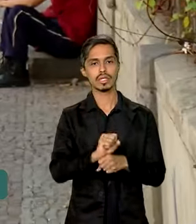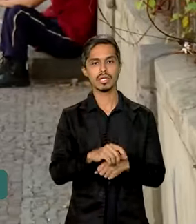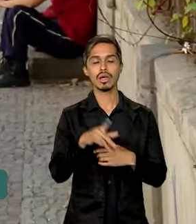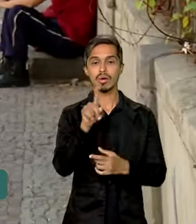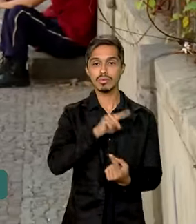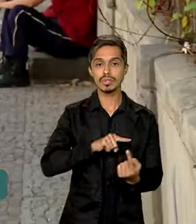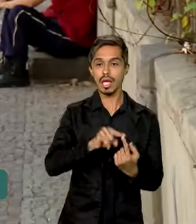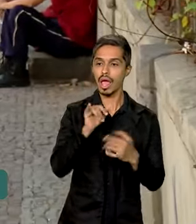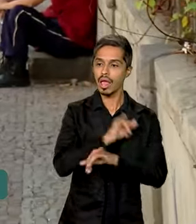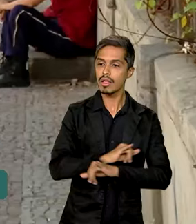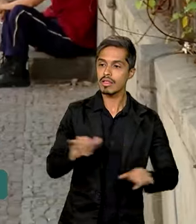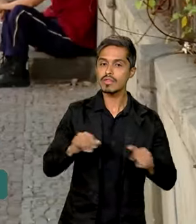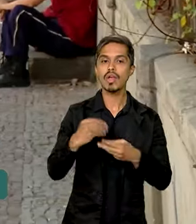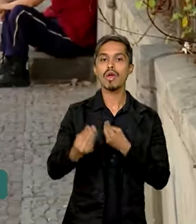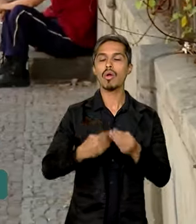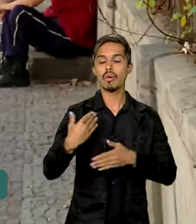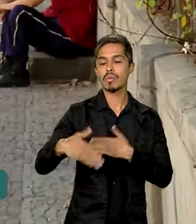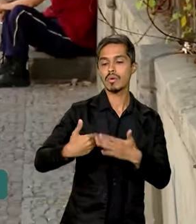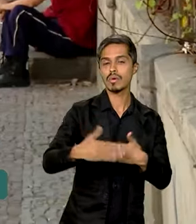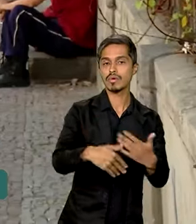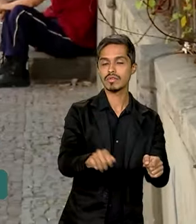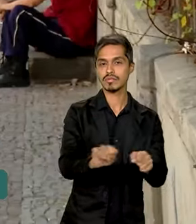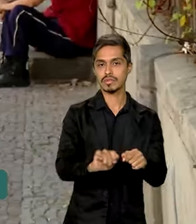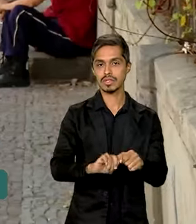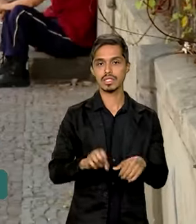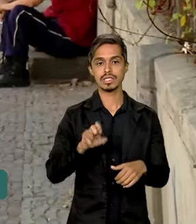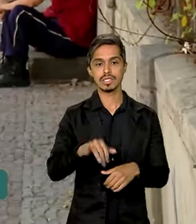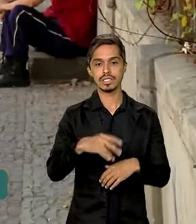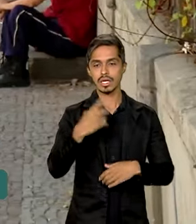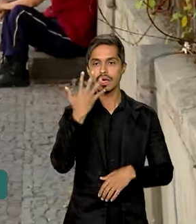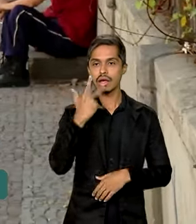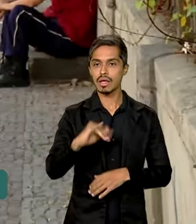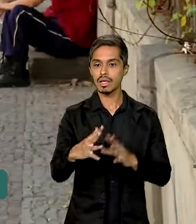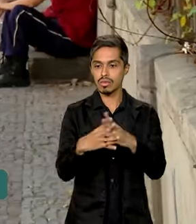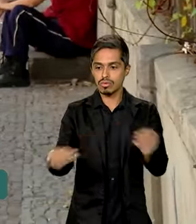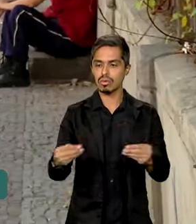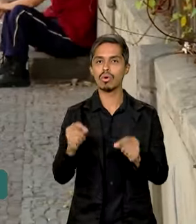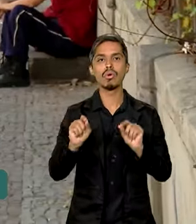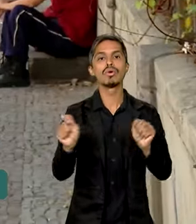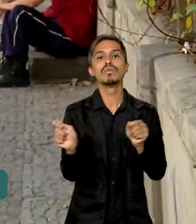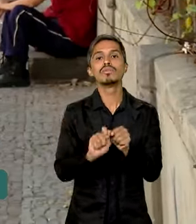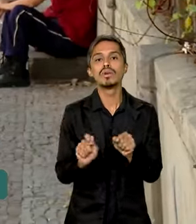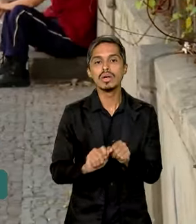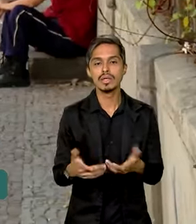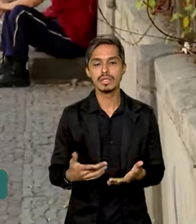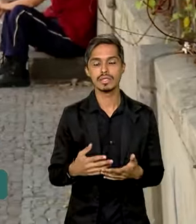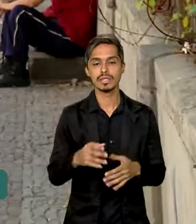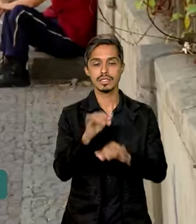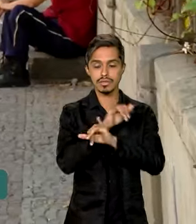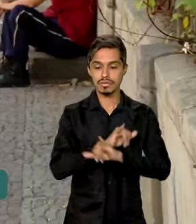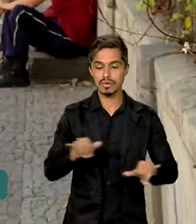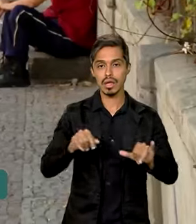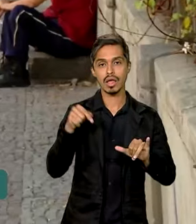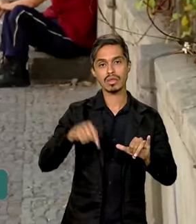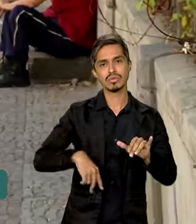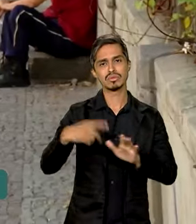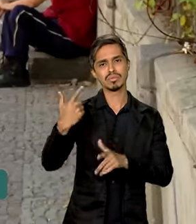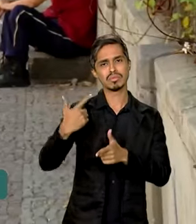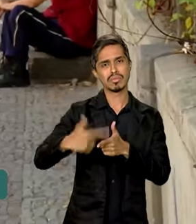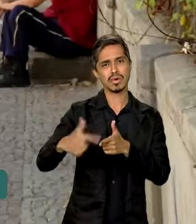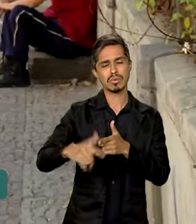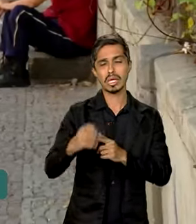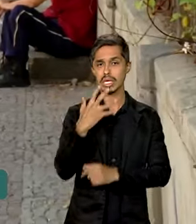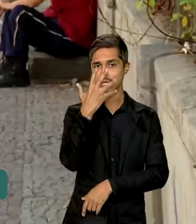informar a população sobre como proceder no caso de desaparecimento de crianças e adolescentes e dar visibilidade a um problema tão